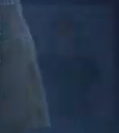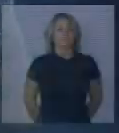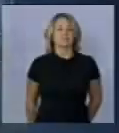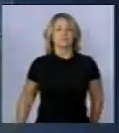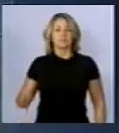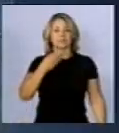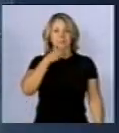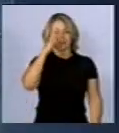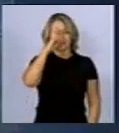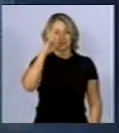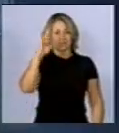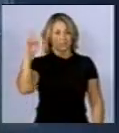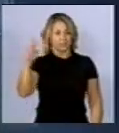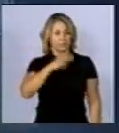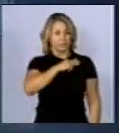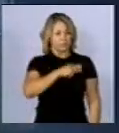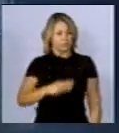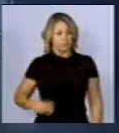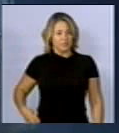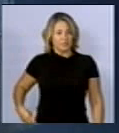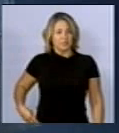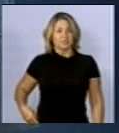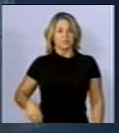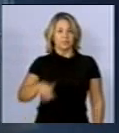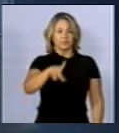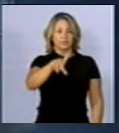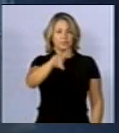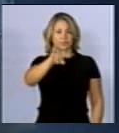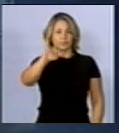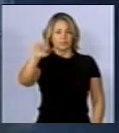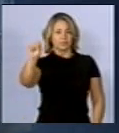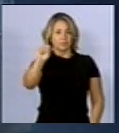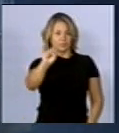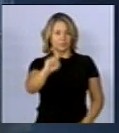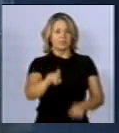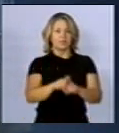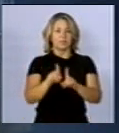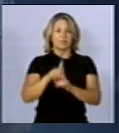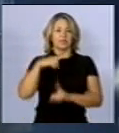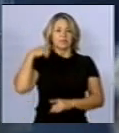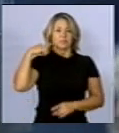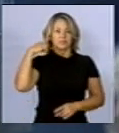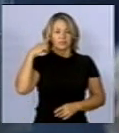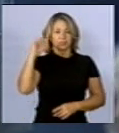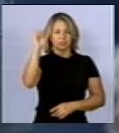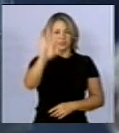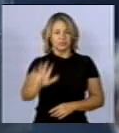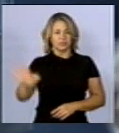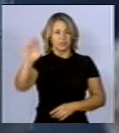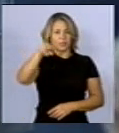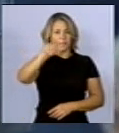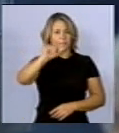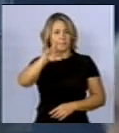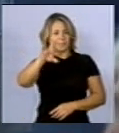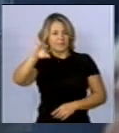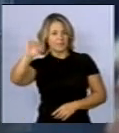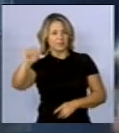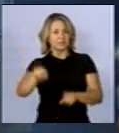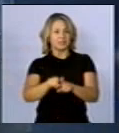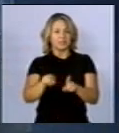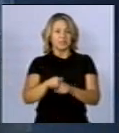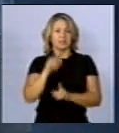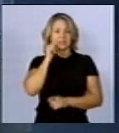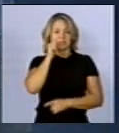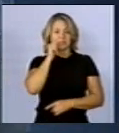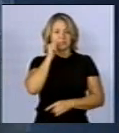Excelentíssimo senhor ministro, doutor Dias Toffoli, excelentíssimo senhor subprocurador-geral, doutor Mário Gize, doutora Carmen